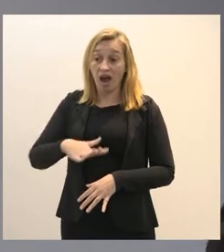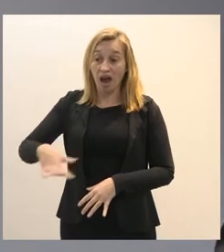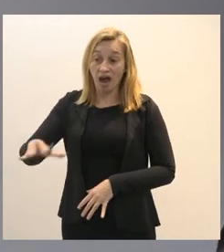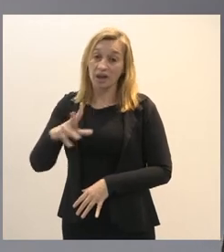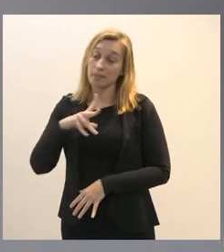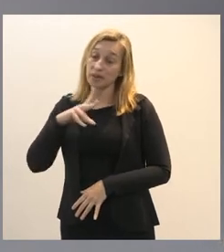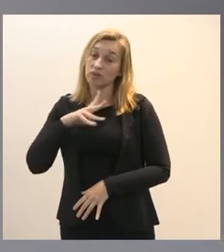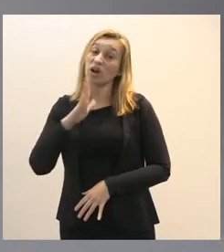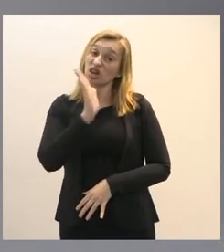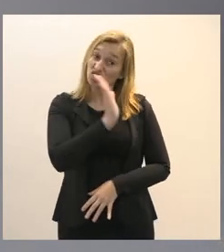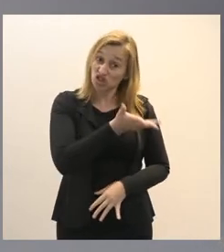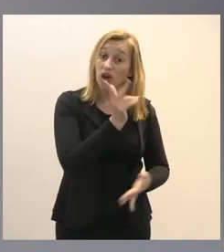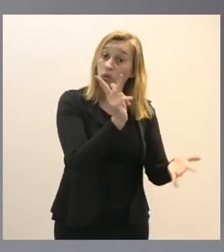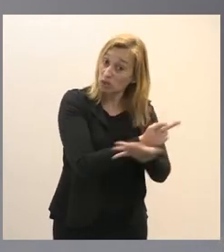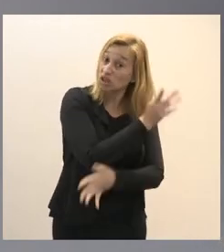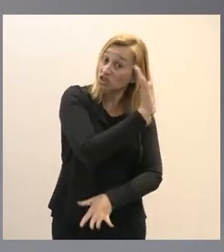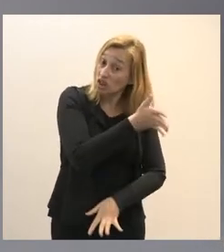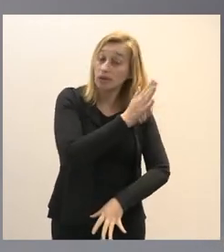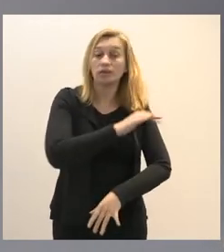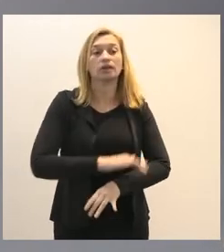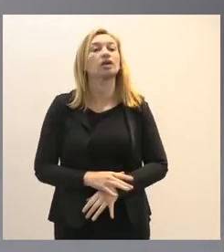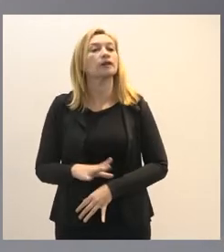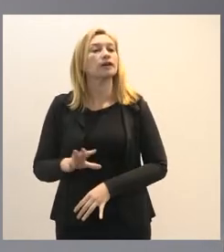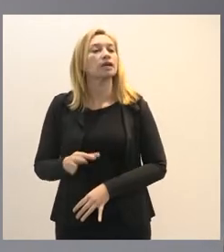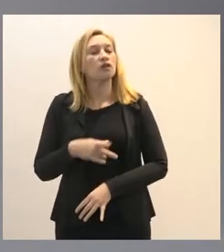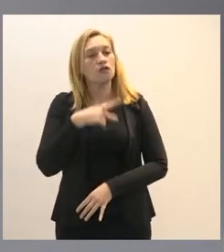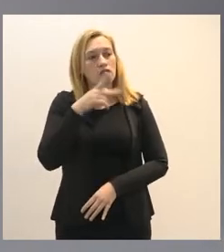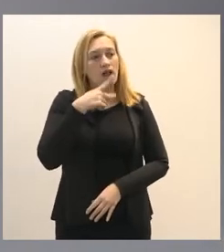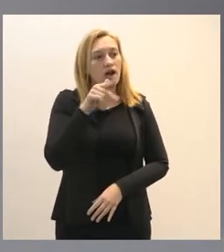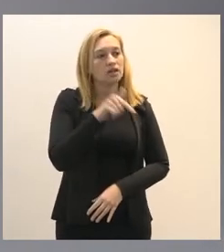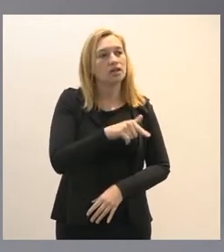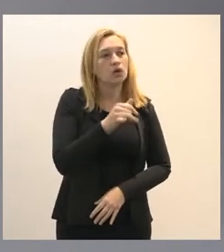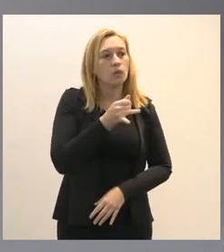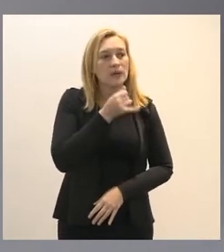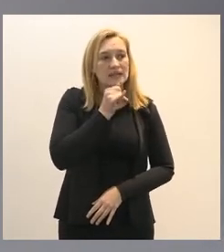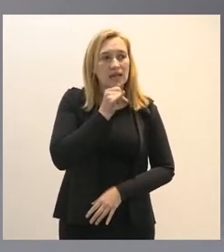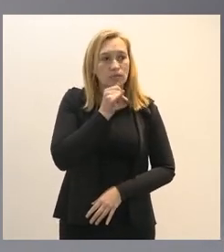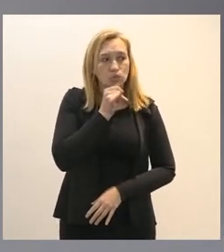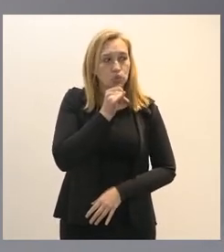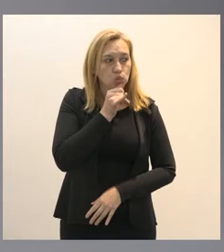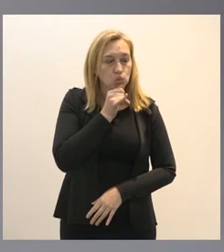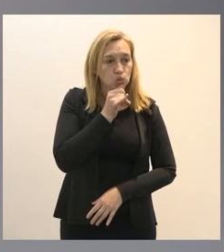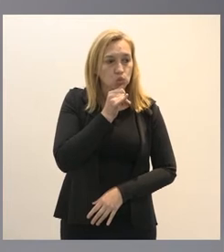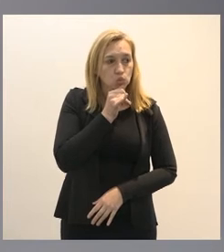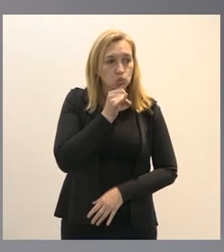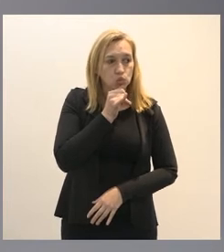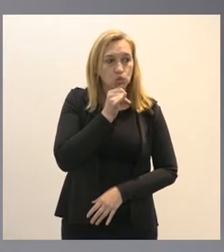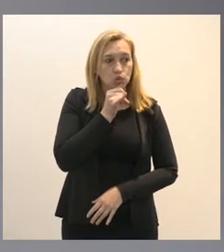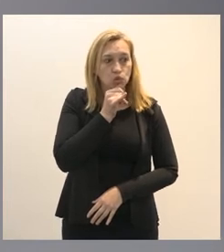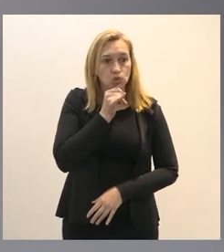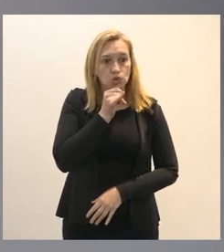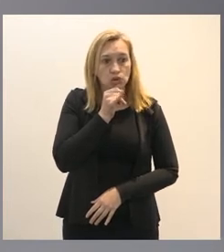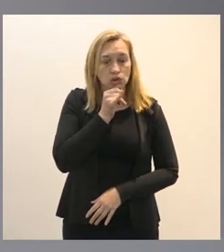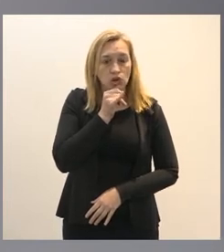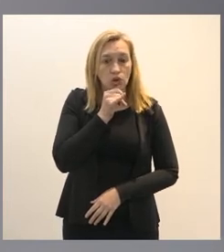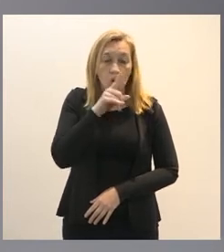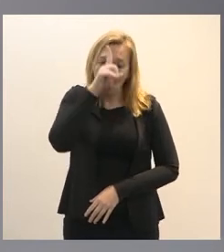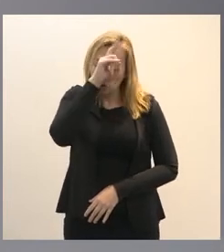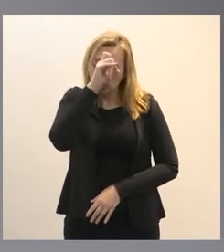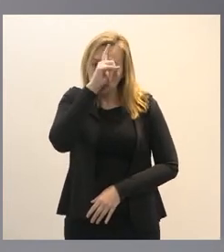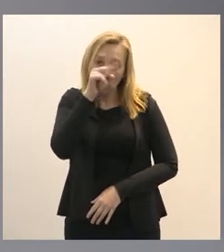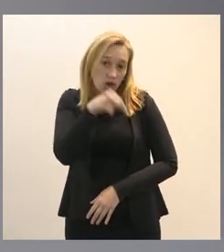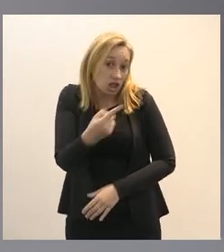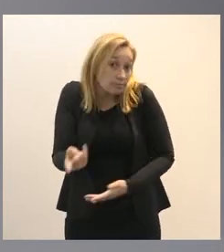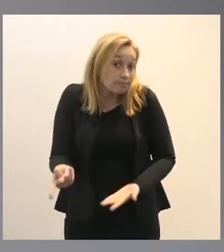já acontece eu tenho eu citado como exemplo ou como exemplos os hospitais aqui